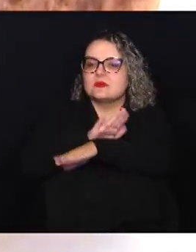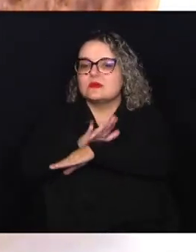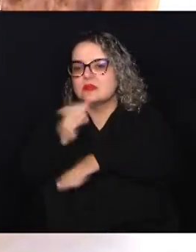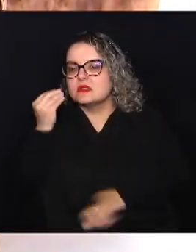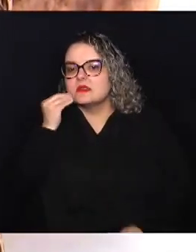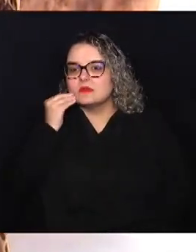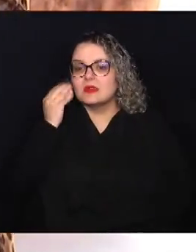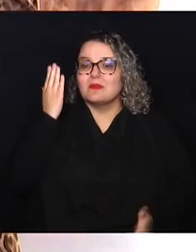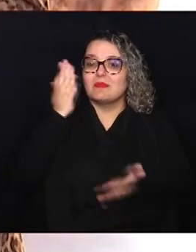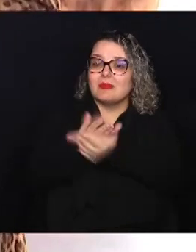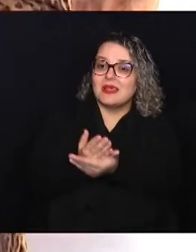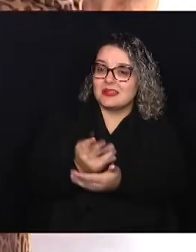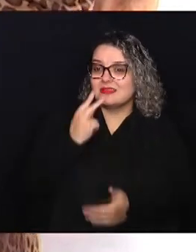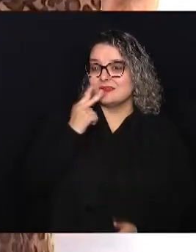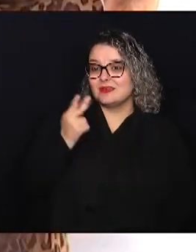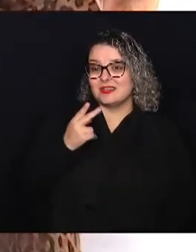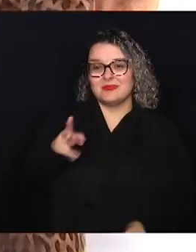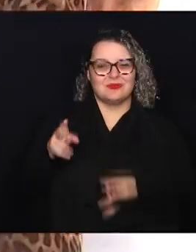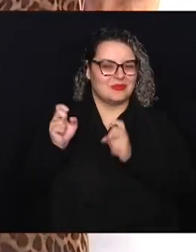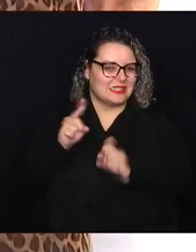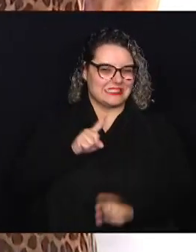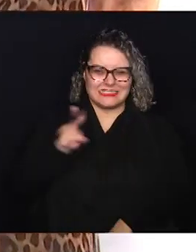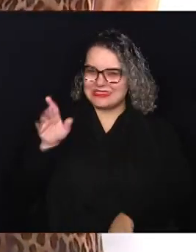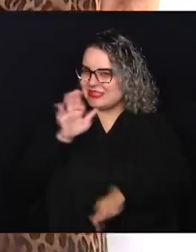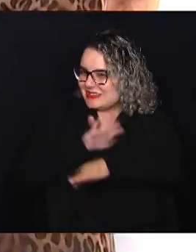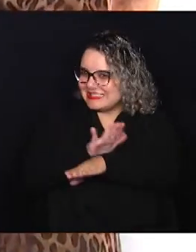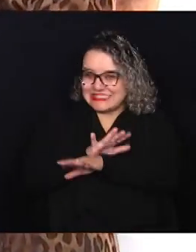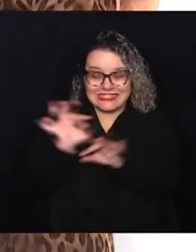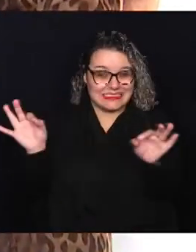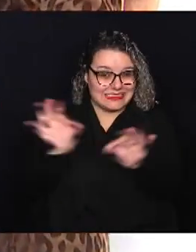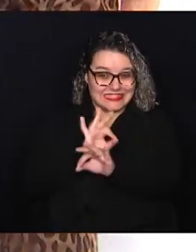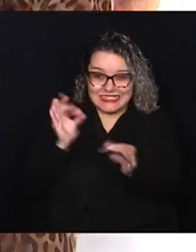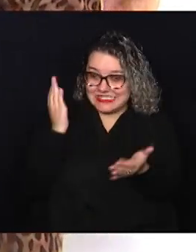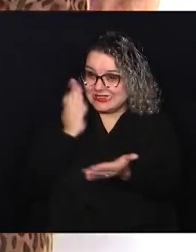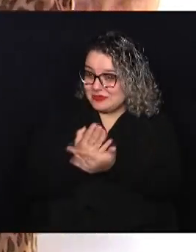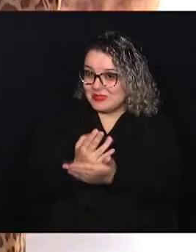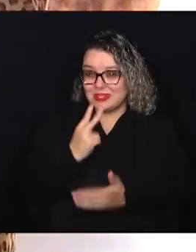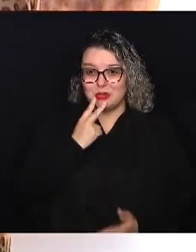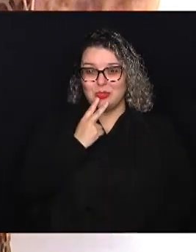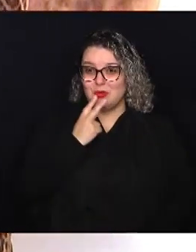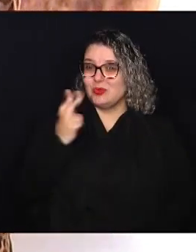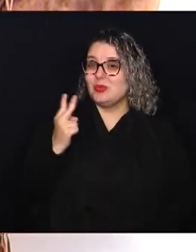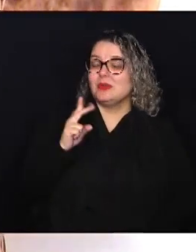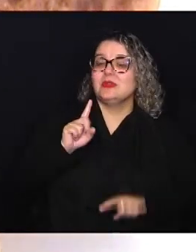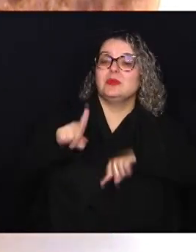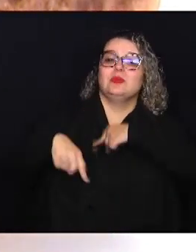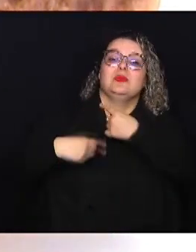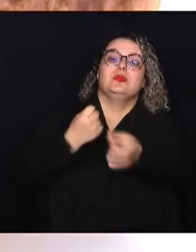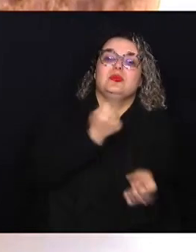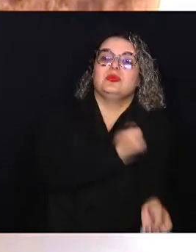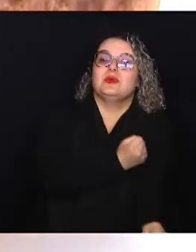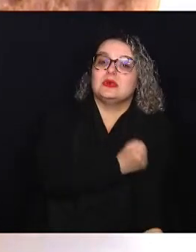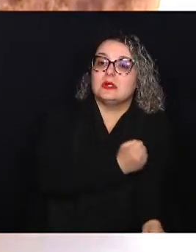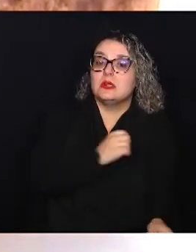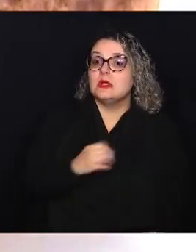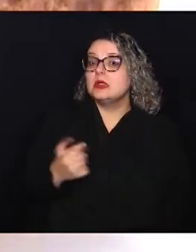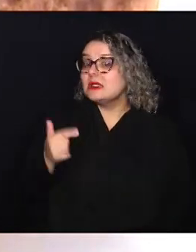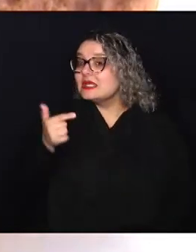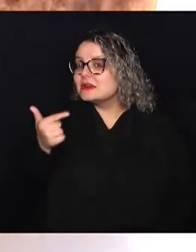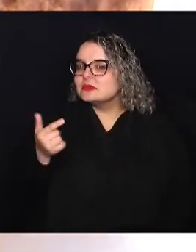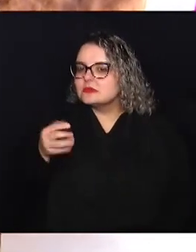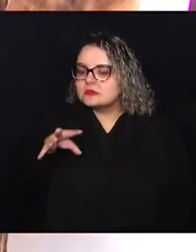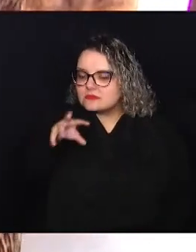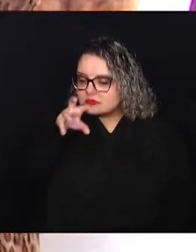E a gente percebeu que realmente ele não ajuda em nada a parar de fumar e ele causa um outro vício. E como ele não tem um